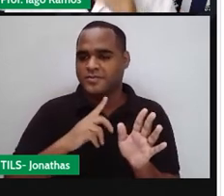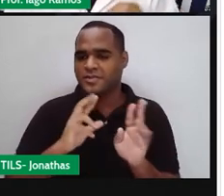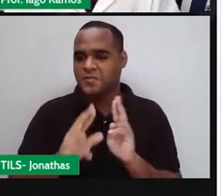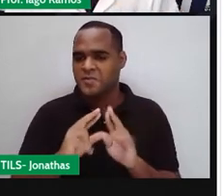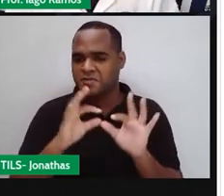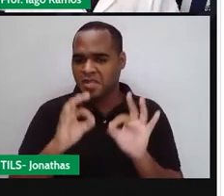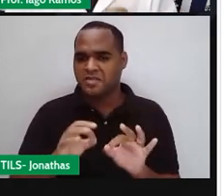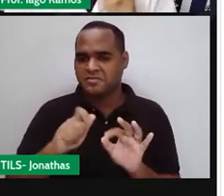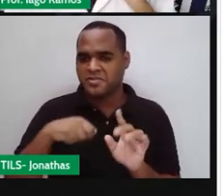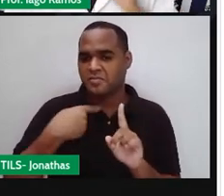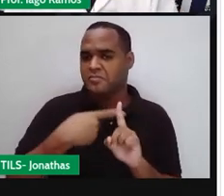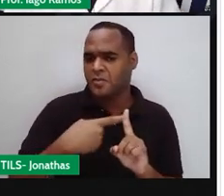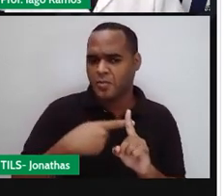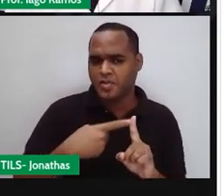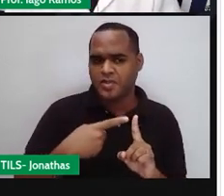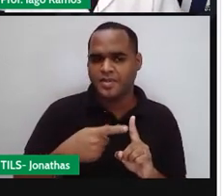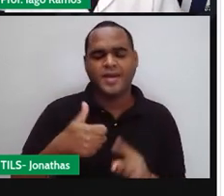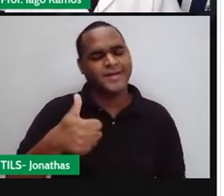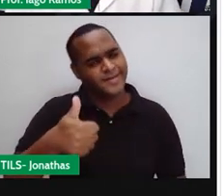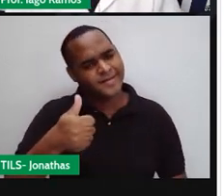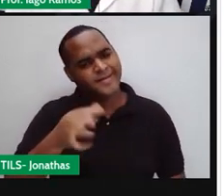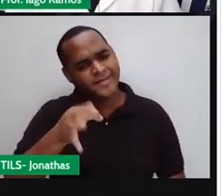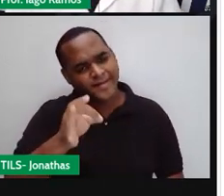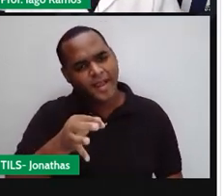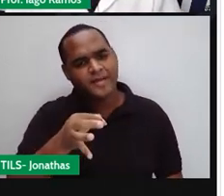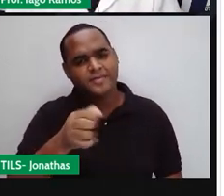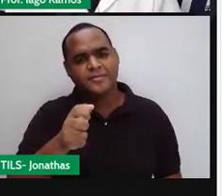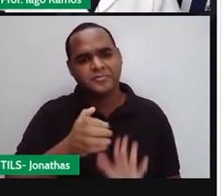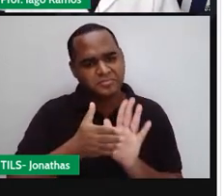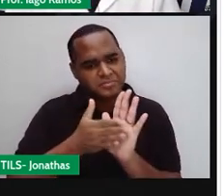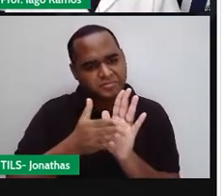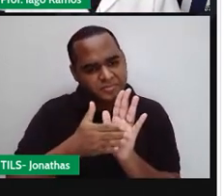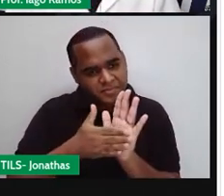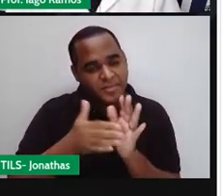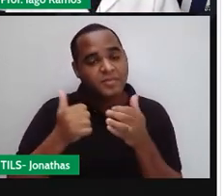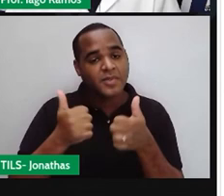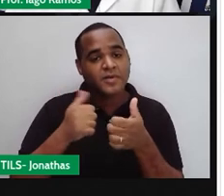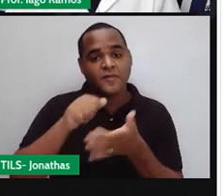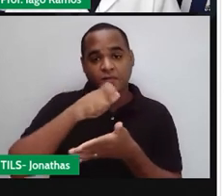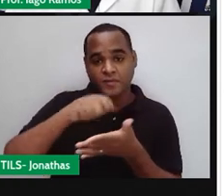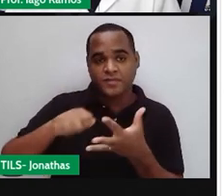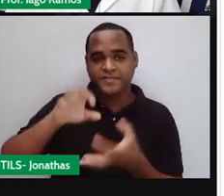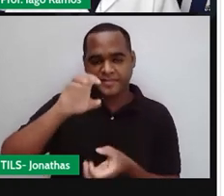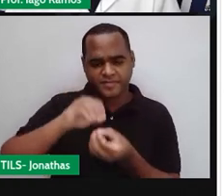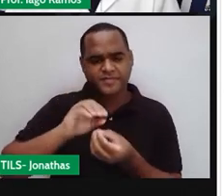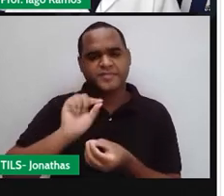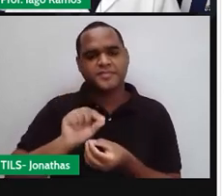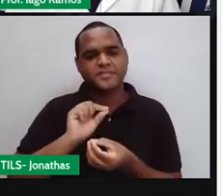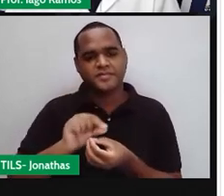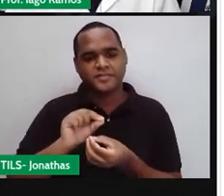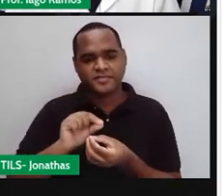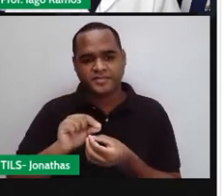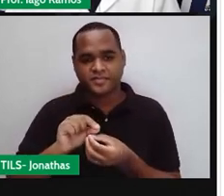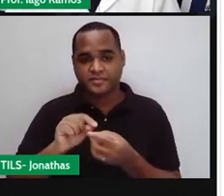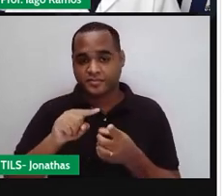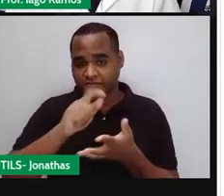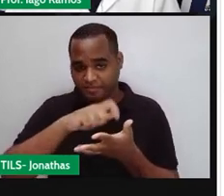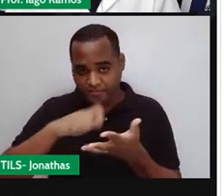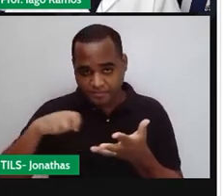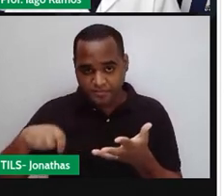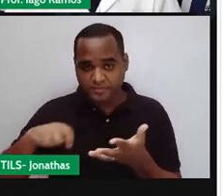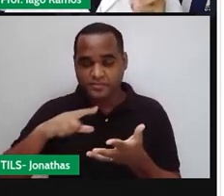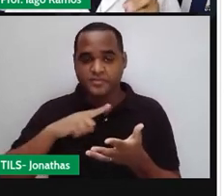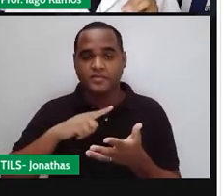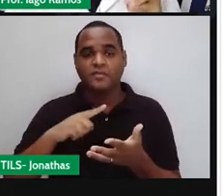é positivo. Exatamente, tá? Então, escrevendo ali na conclusão, ao dividir números inteiros com